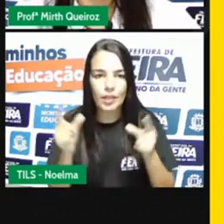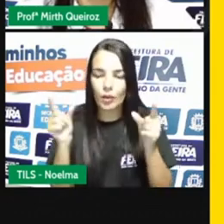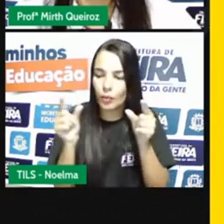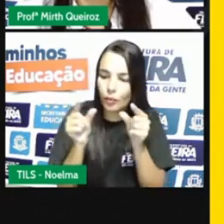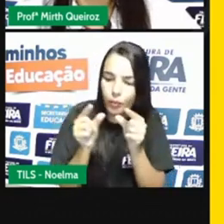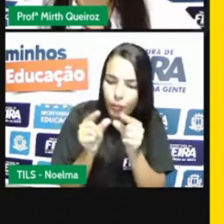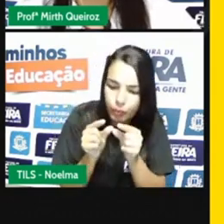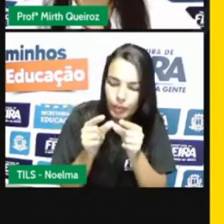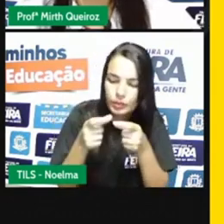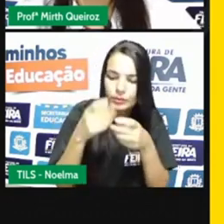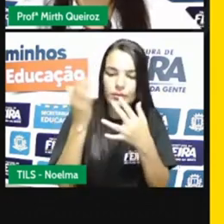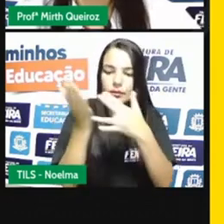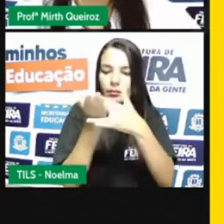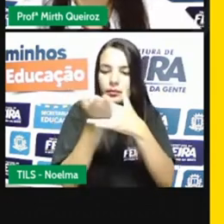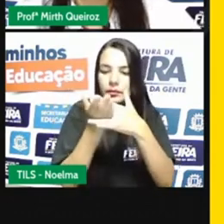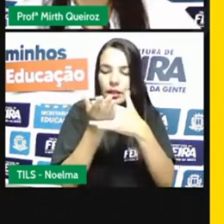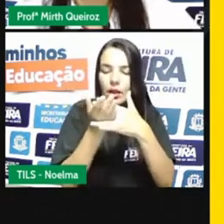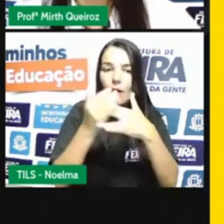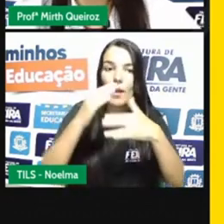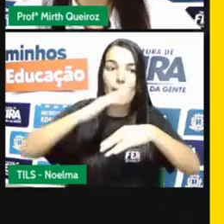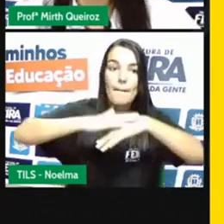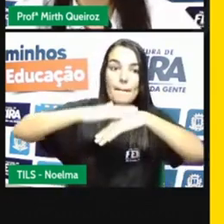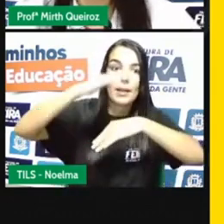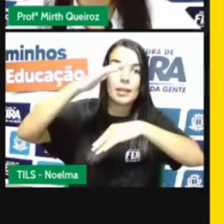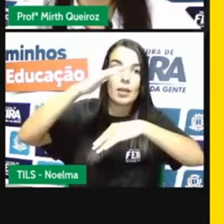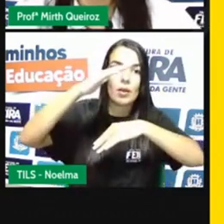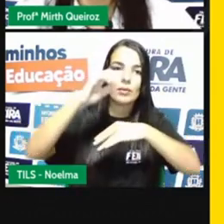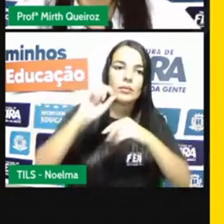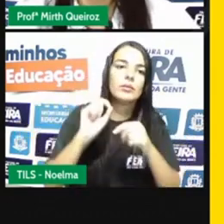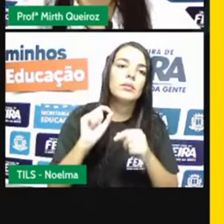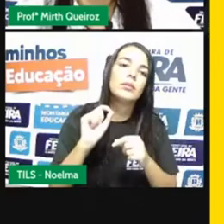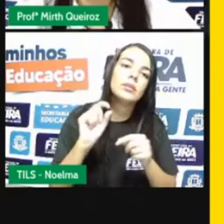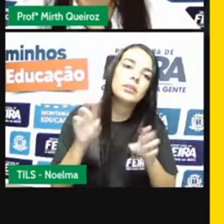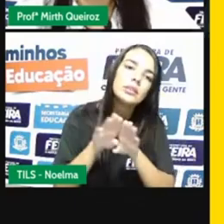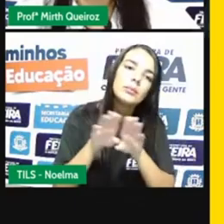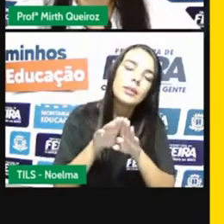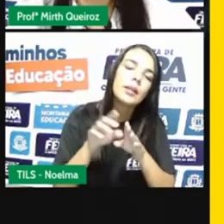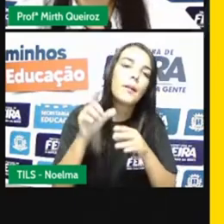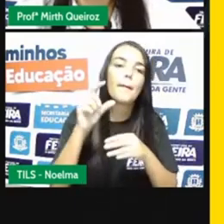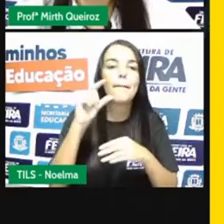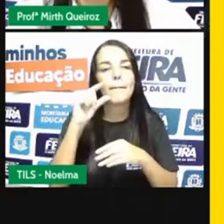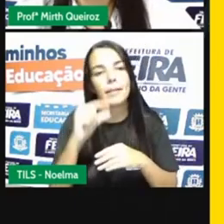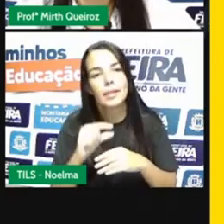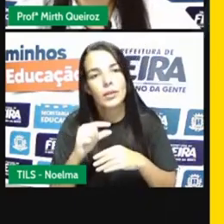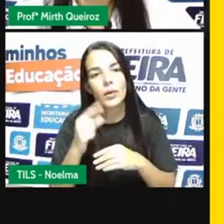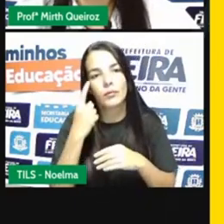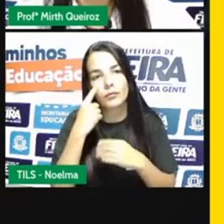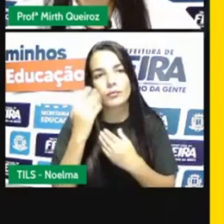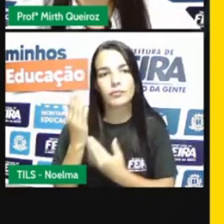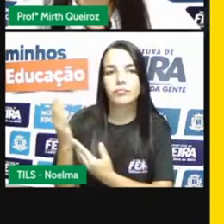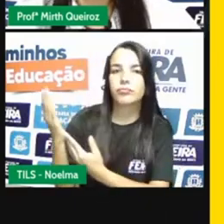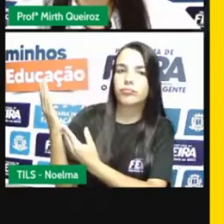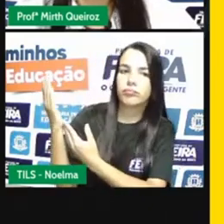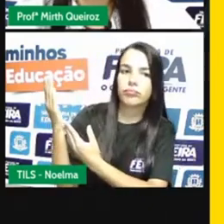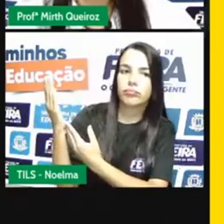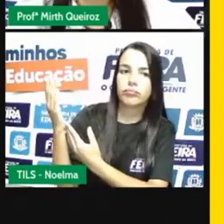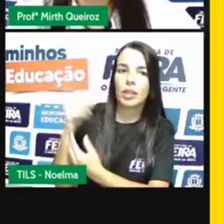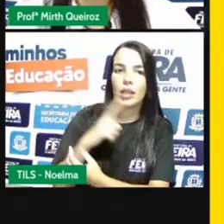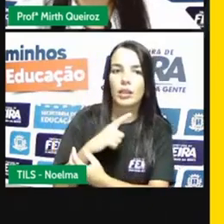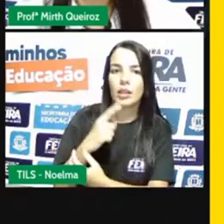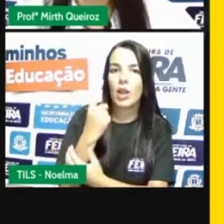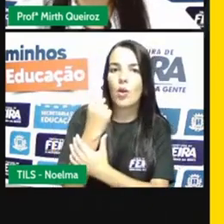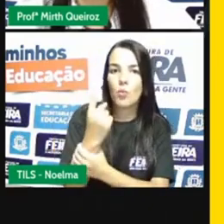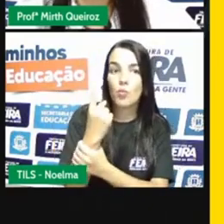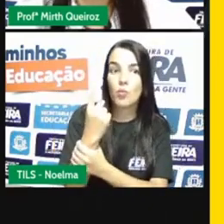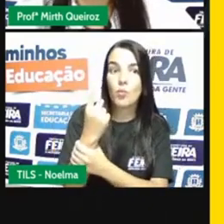é um décimo e a maior fração é um quarto. E dá para vocês entenderem claramente através das imagens, onde o um, ó,